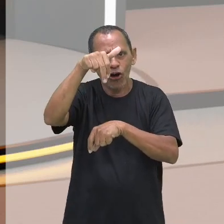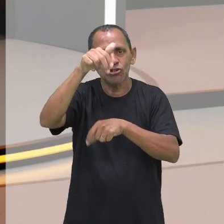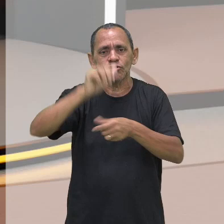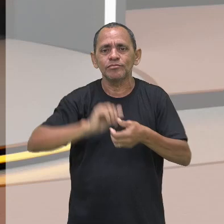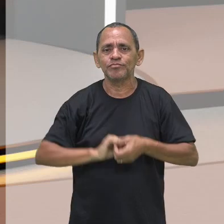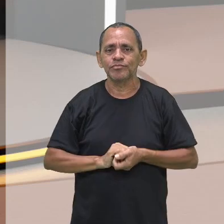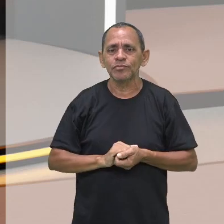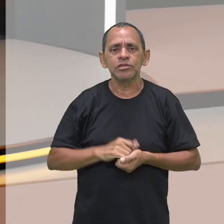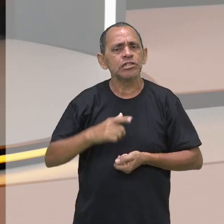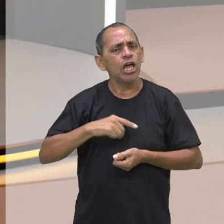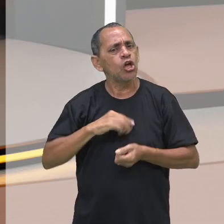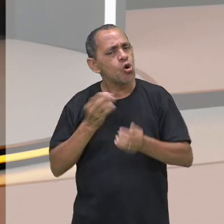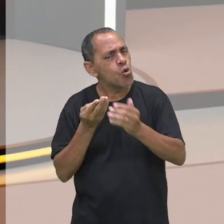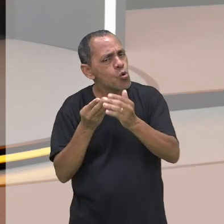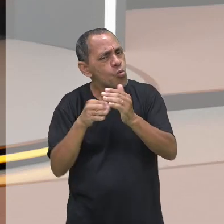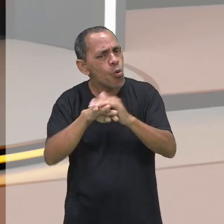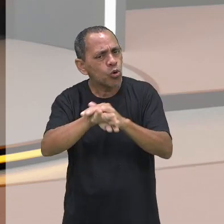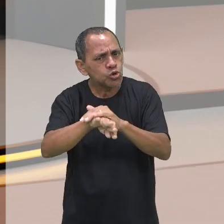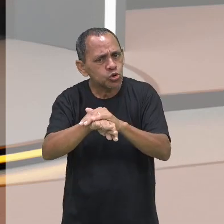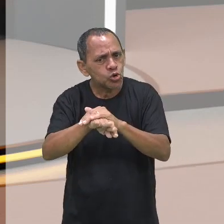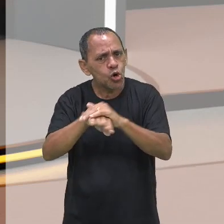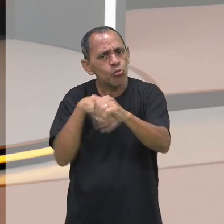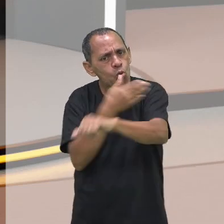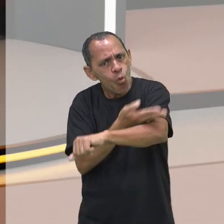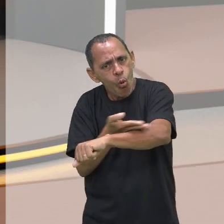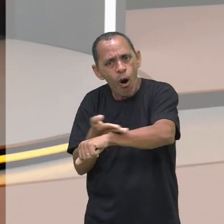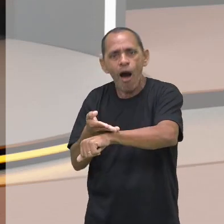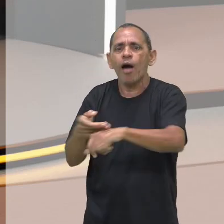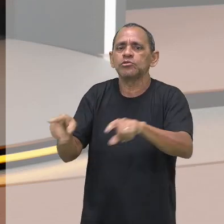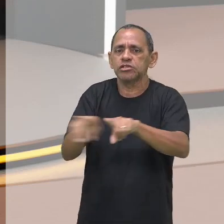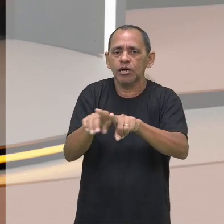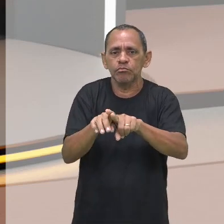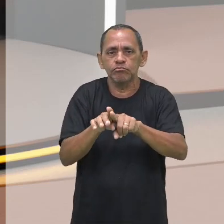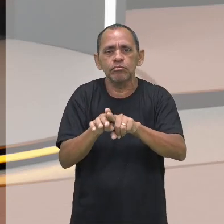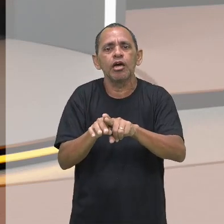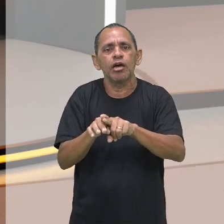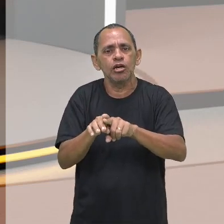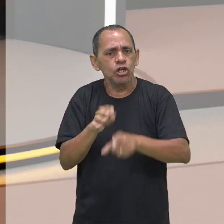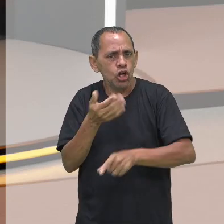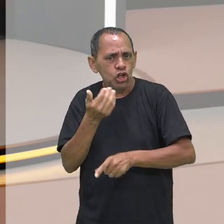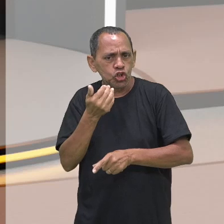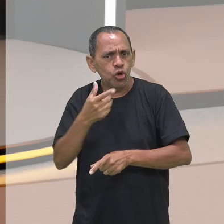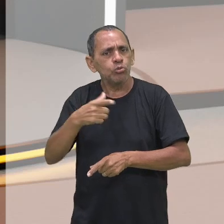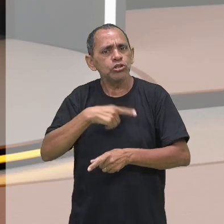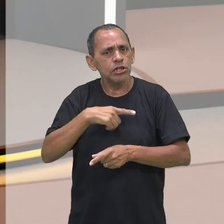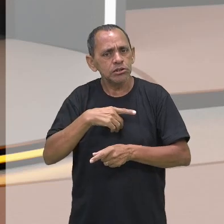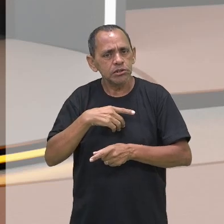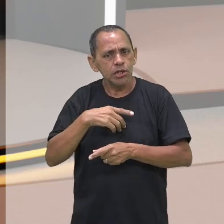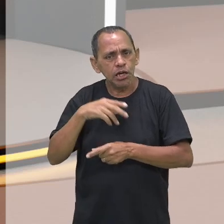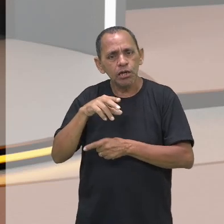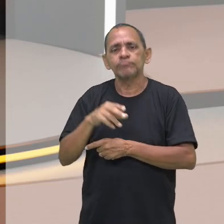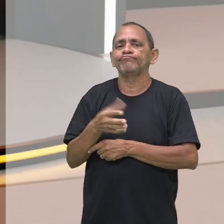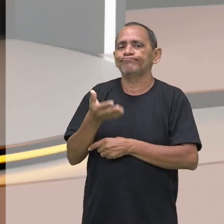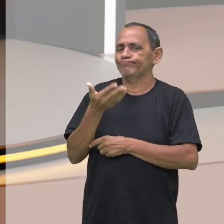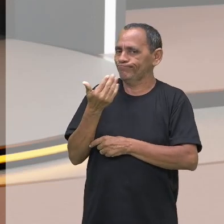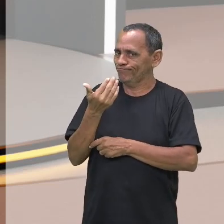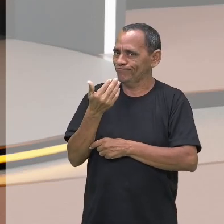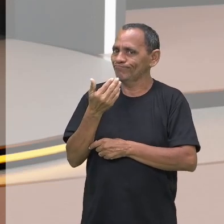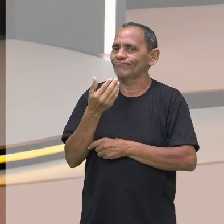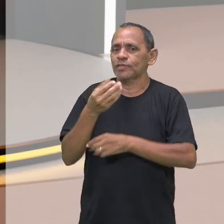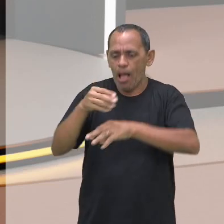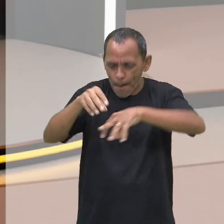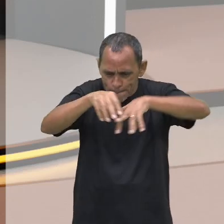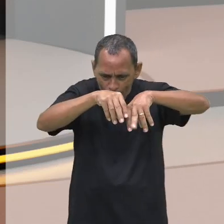hábito, que se tem a preferência, que se tem o costume gastronômico de consumir aquela